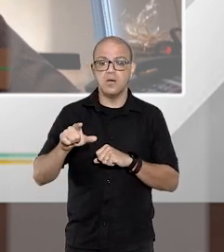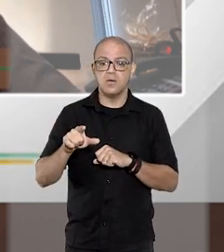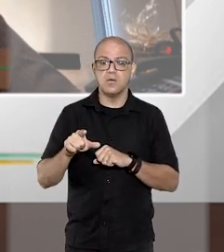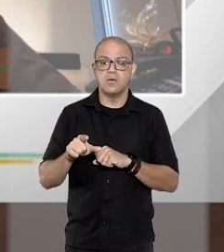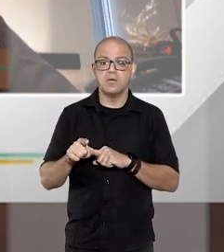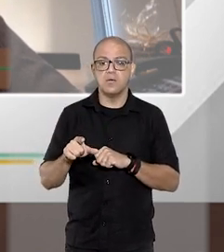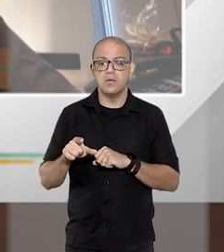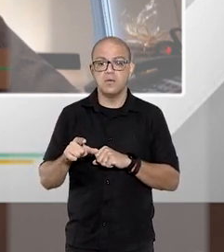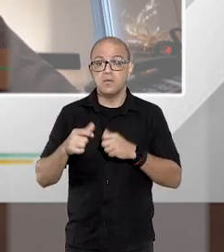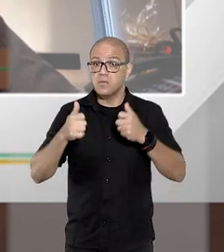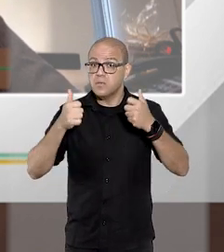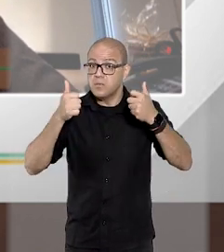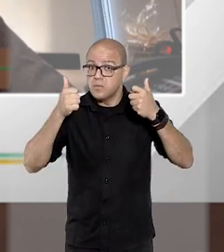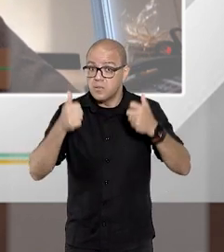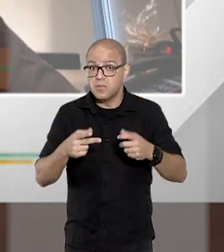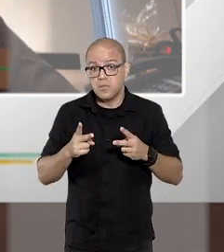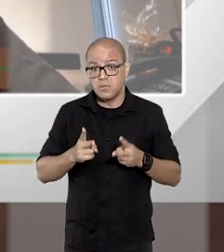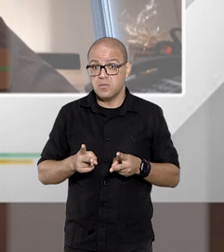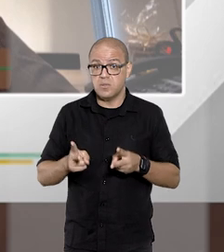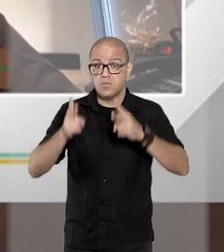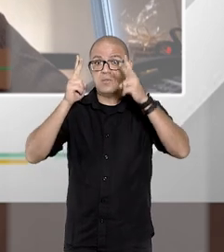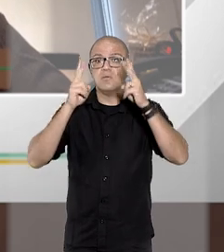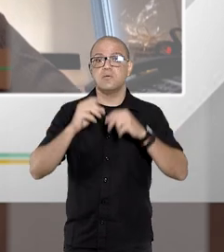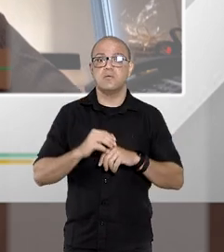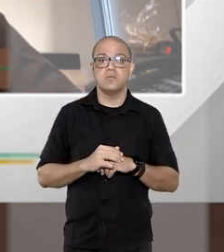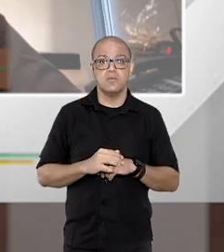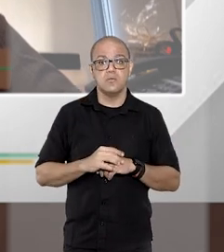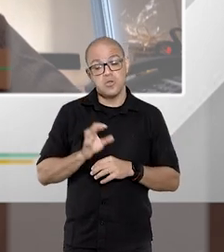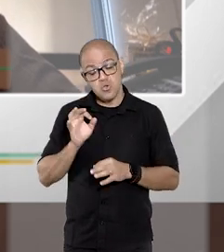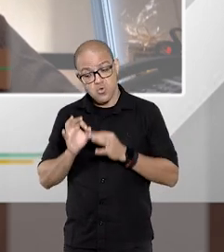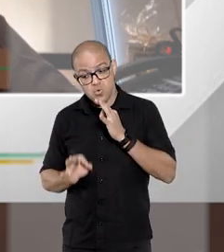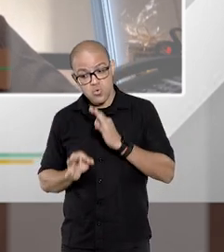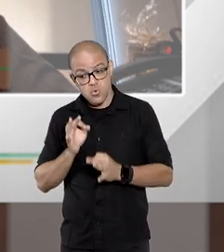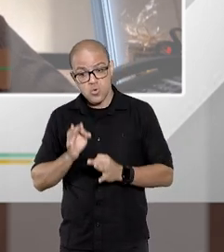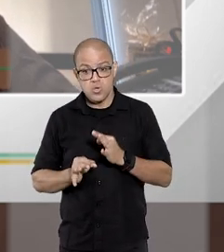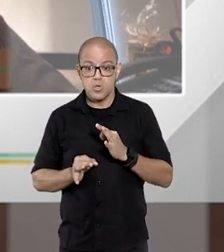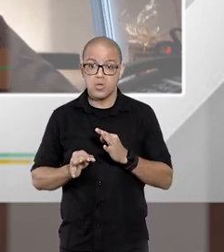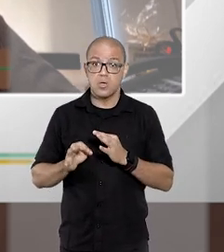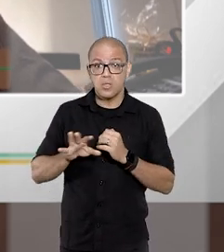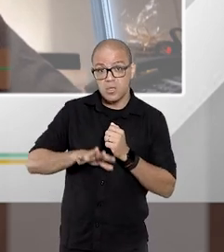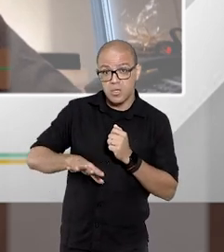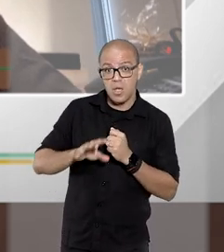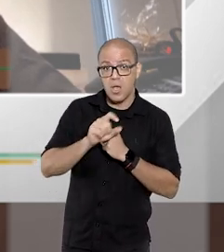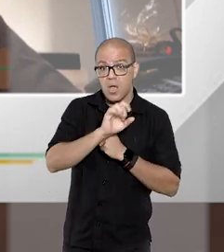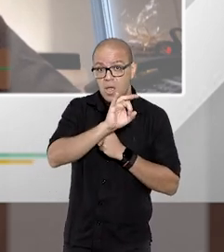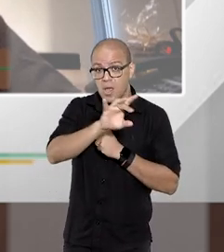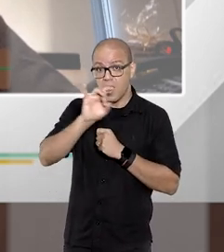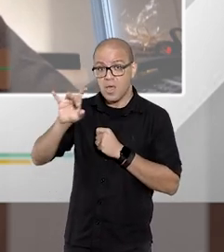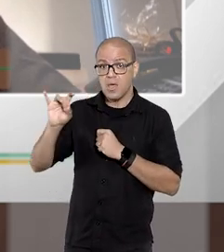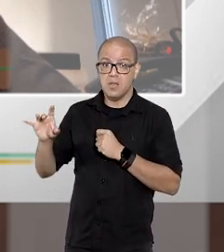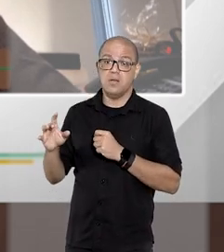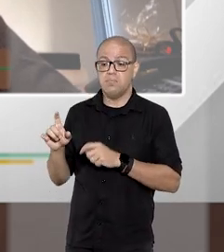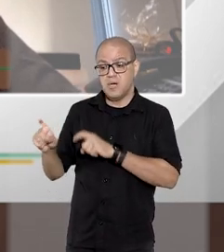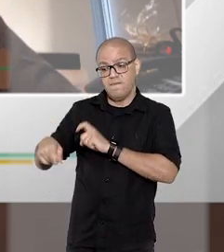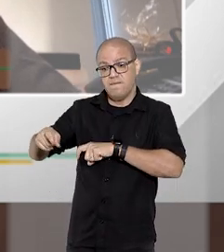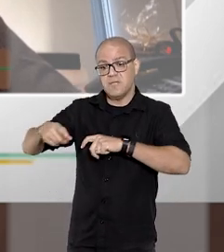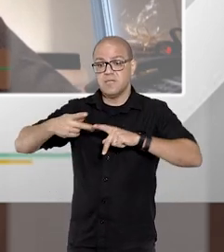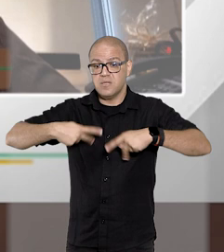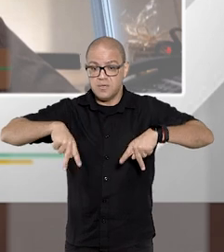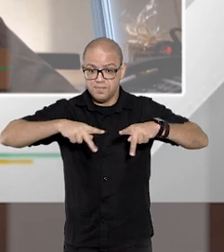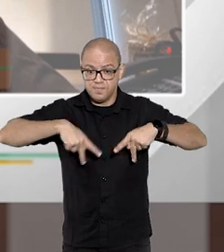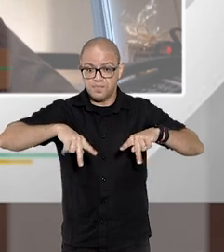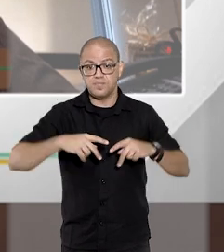consolidando vamos dizer assim posições jurídicas específicas para a fazenda pública